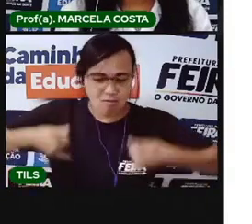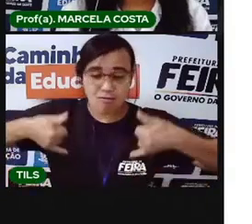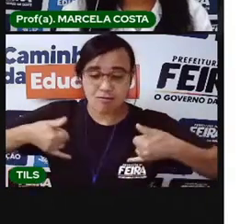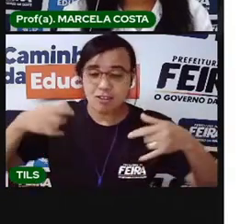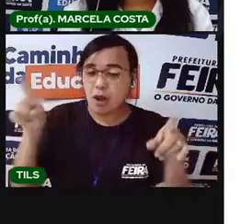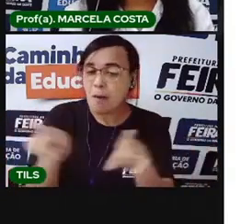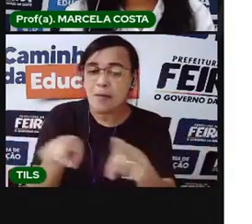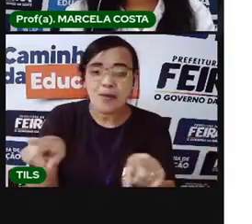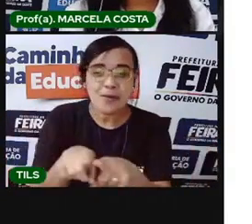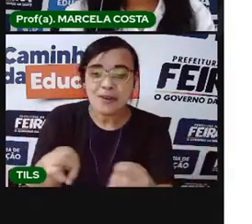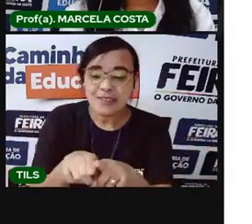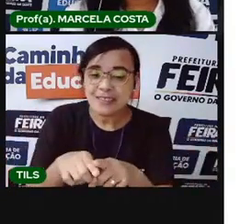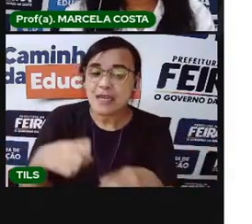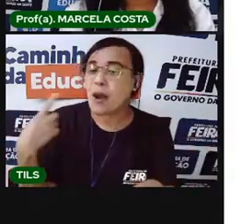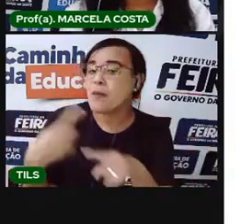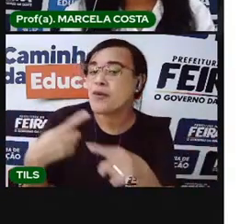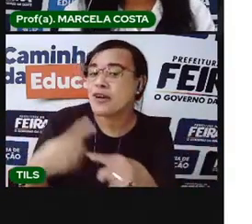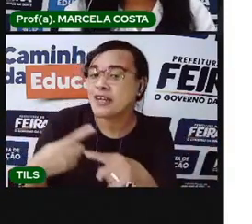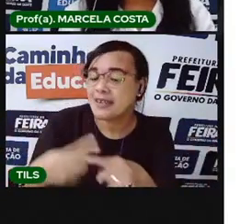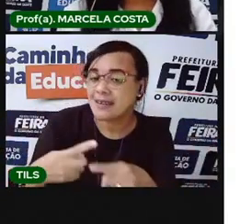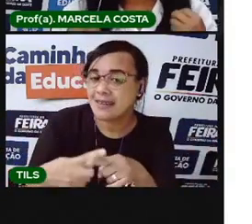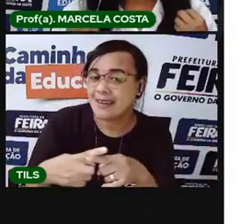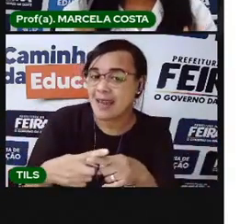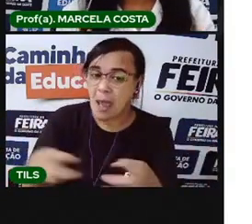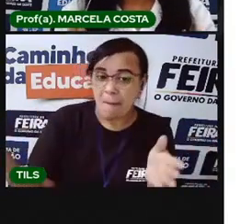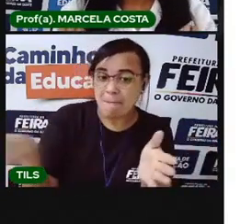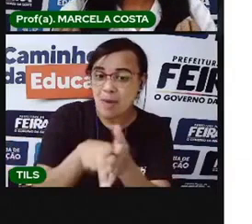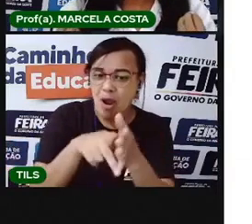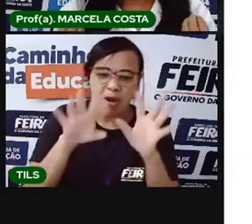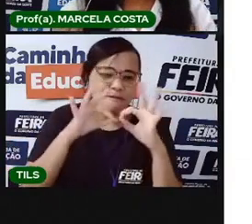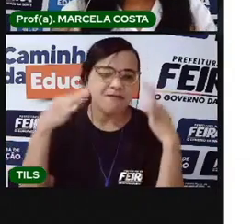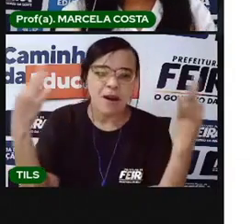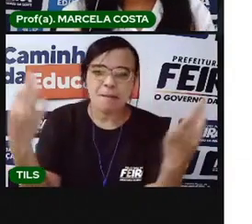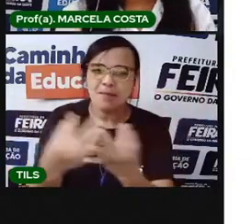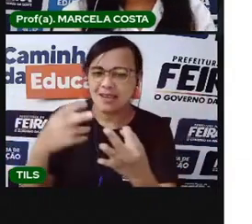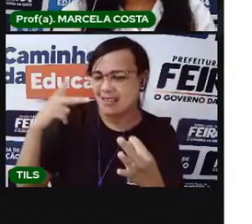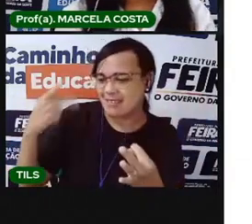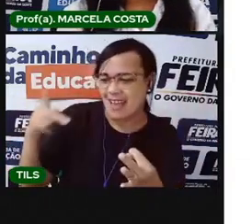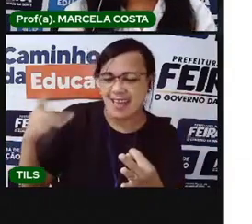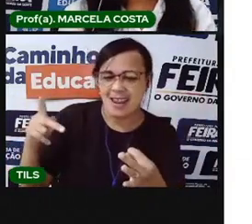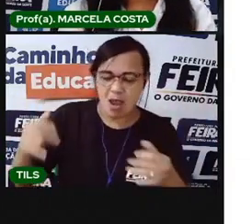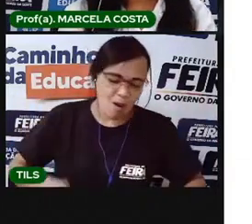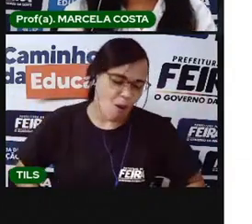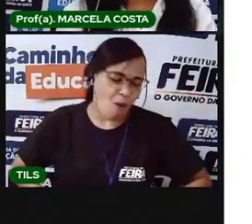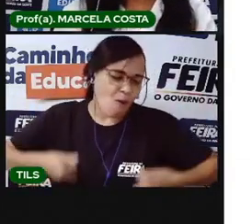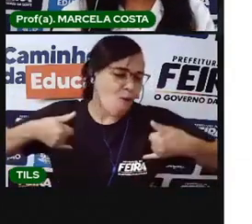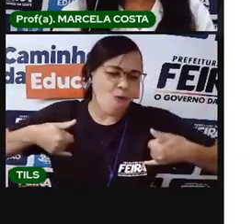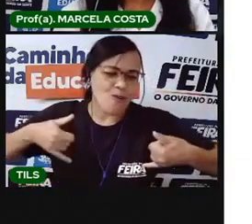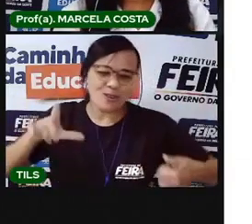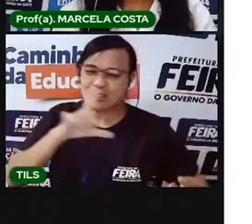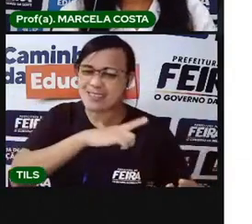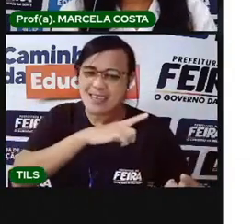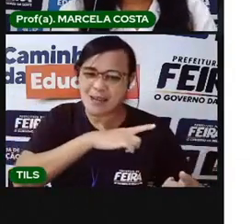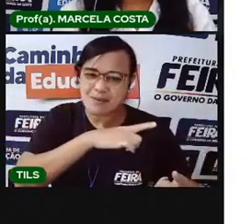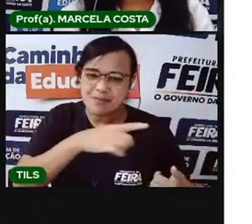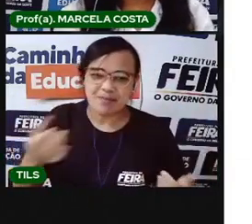a força da minha família, de pessoas corajosas. Então, essa é a ancestralidade que carrega o seu nome. Pergunte